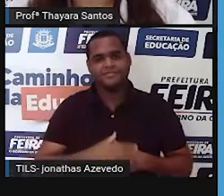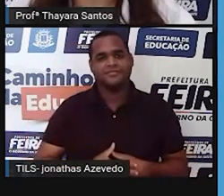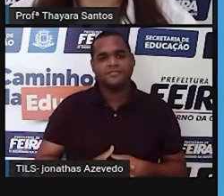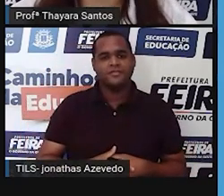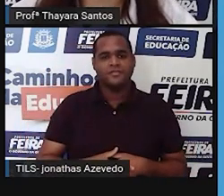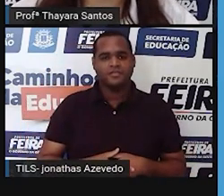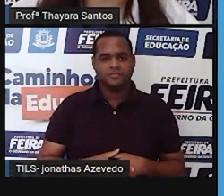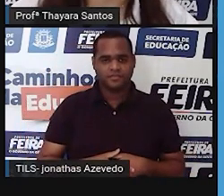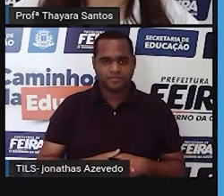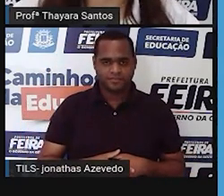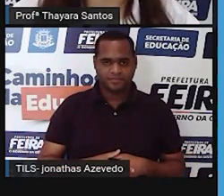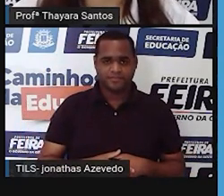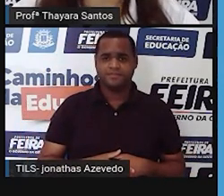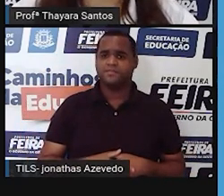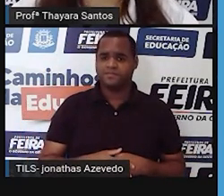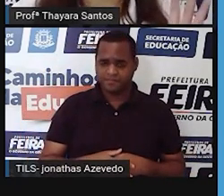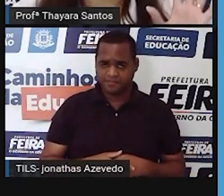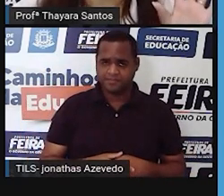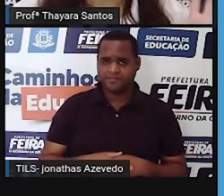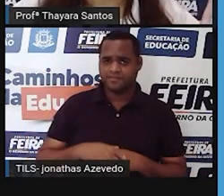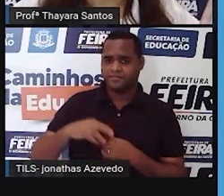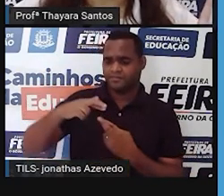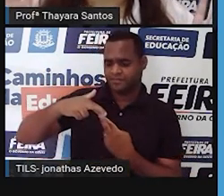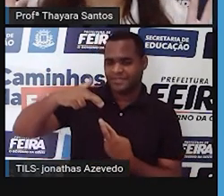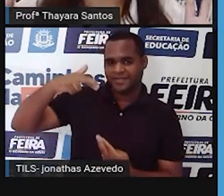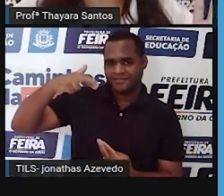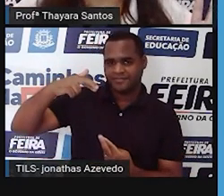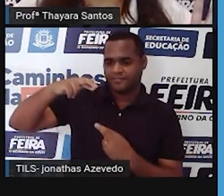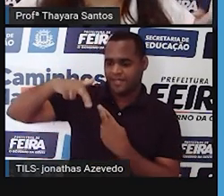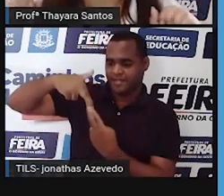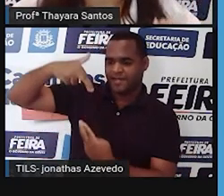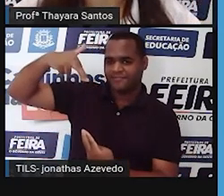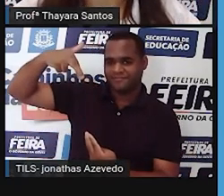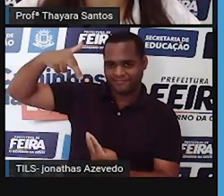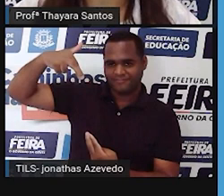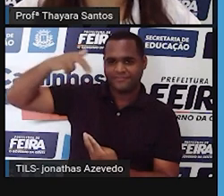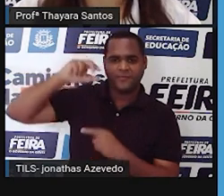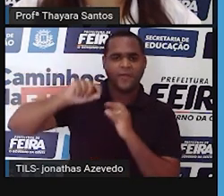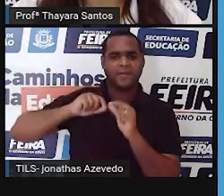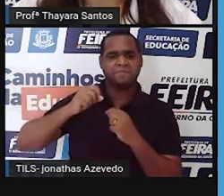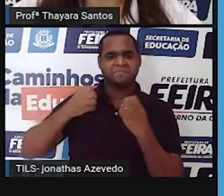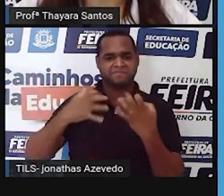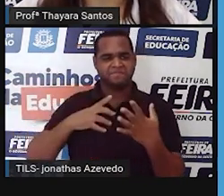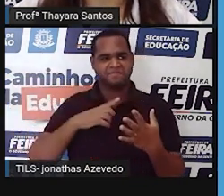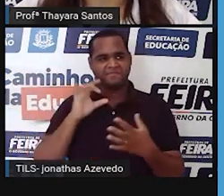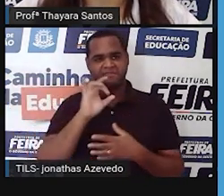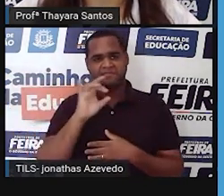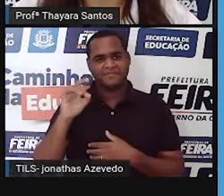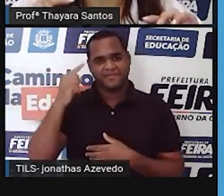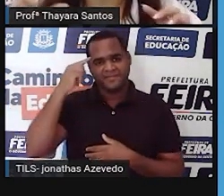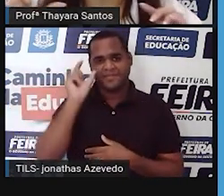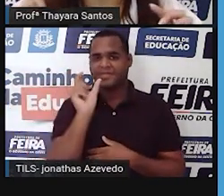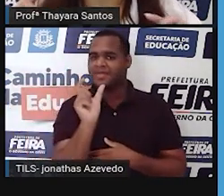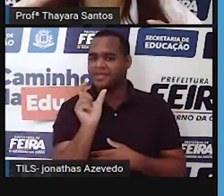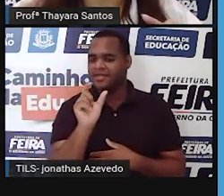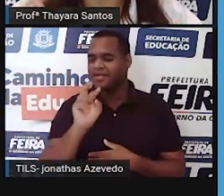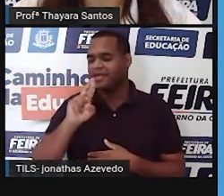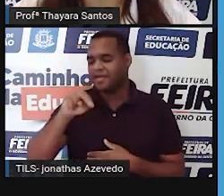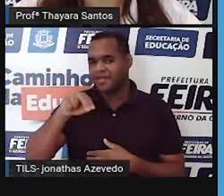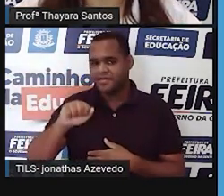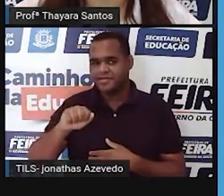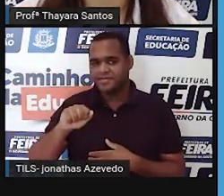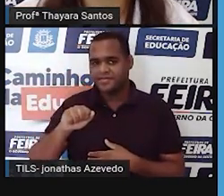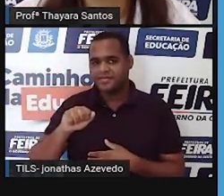Agora, vamos entender a diferença entre RNA e DNA. Primeiro, a sigla